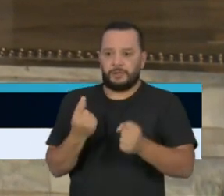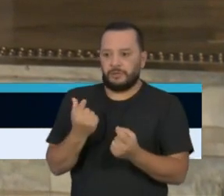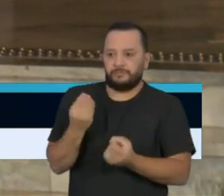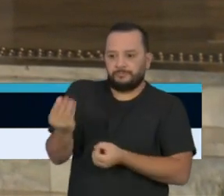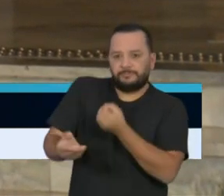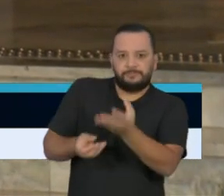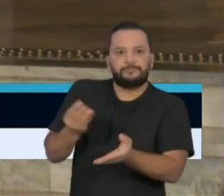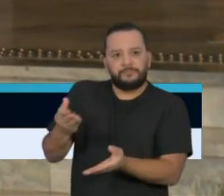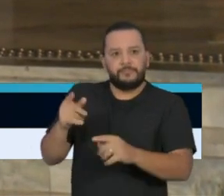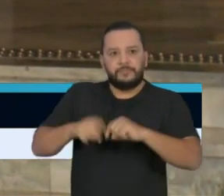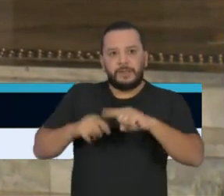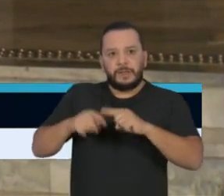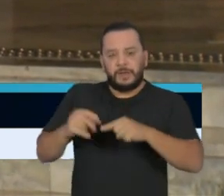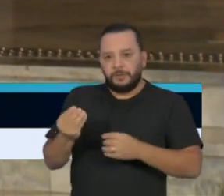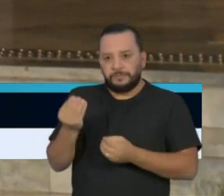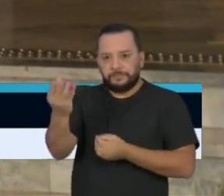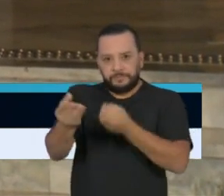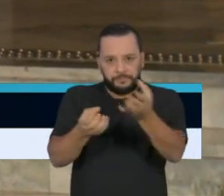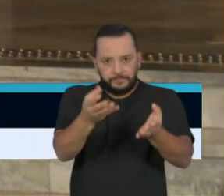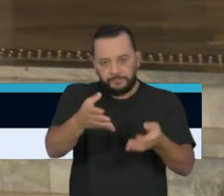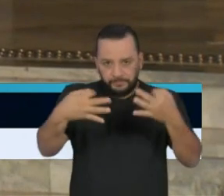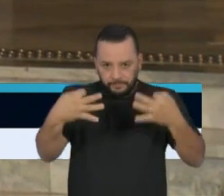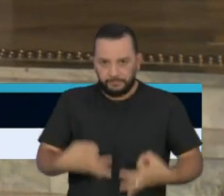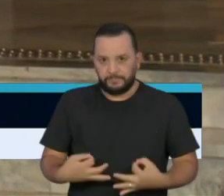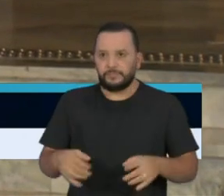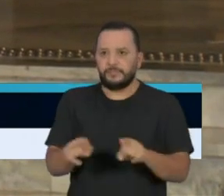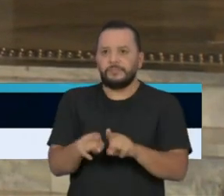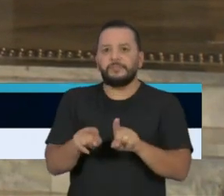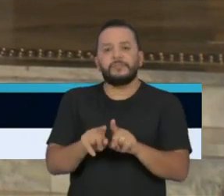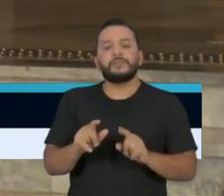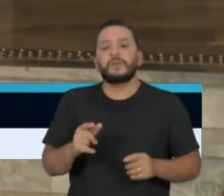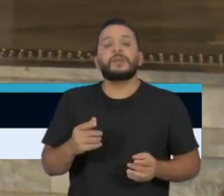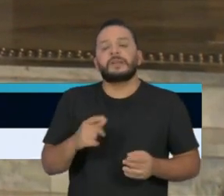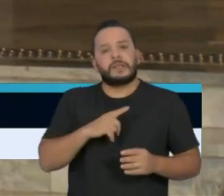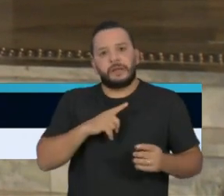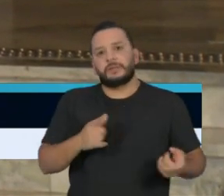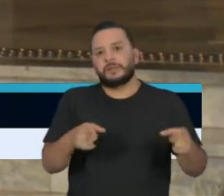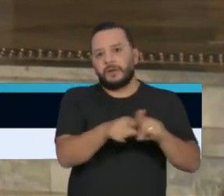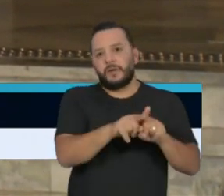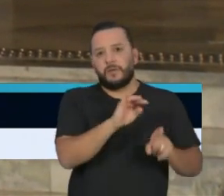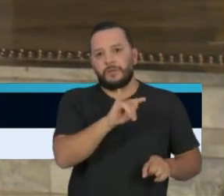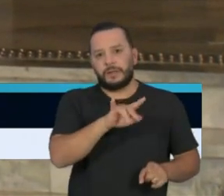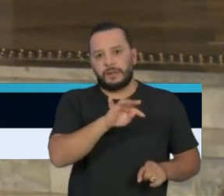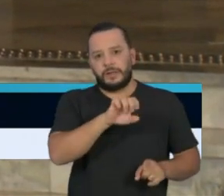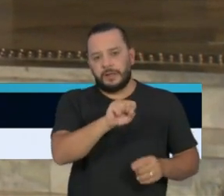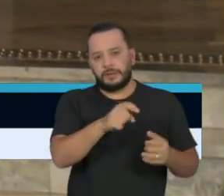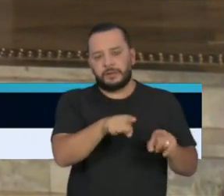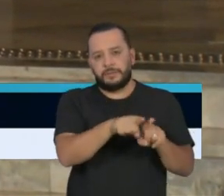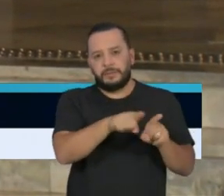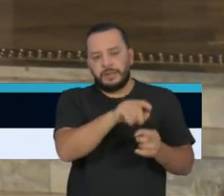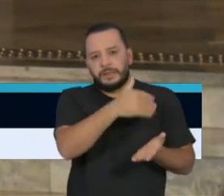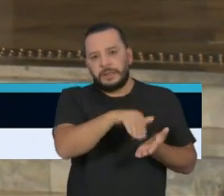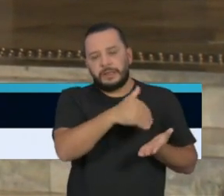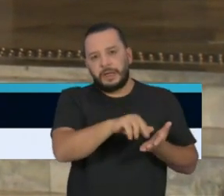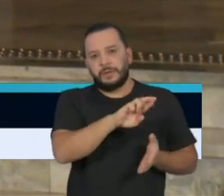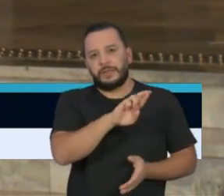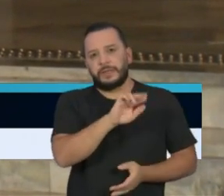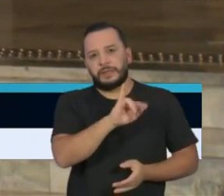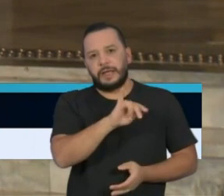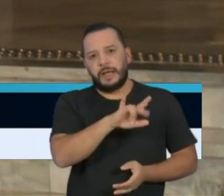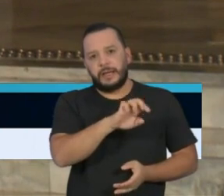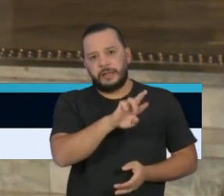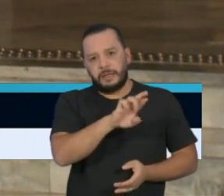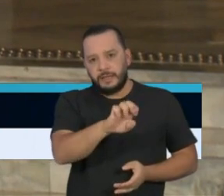E temos um terceiro caminho de doações financeiras, feito em parceria com a Comunitas e com o secretário Rossieli, para a complementação